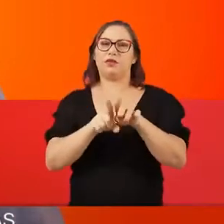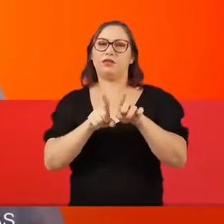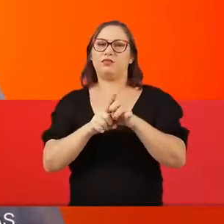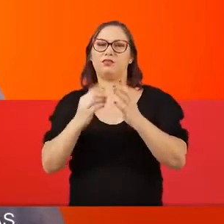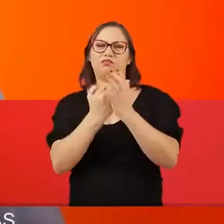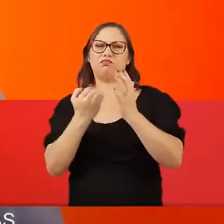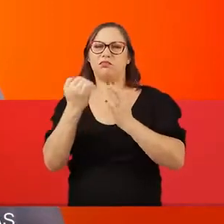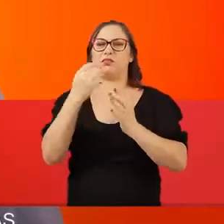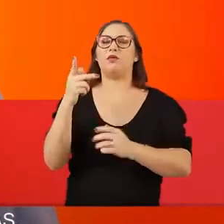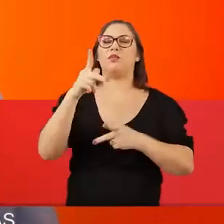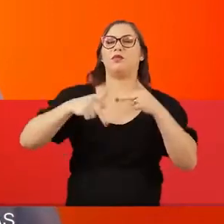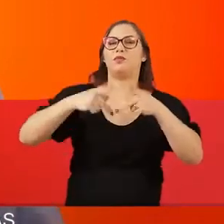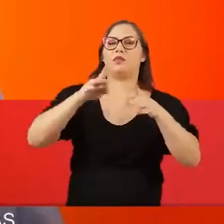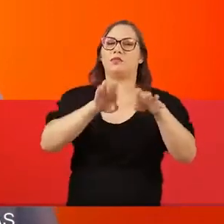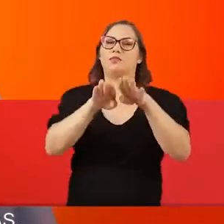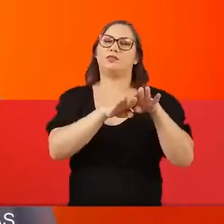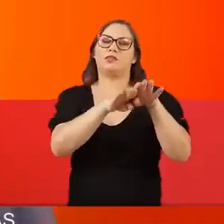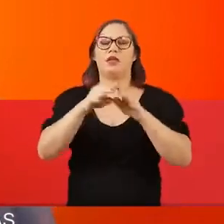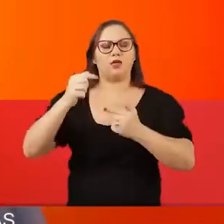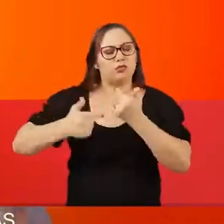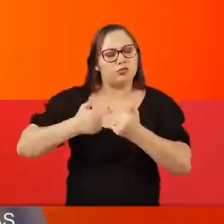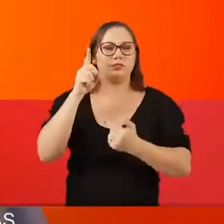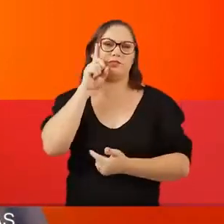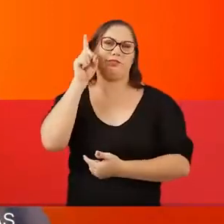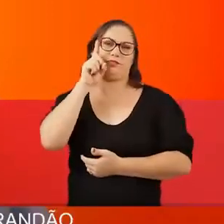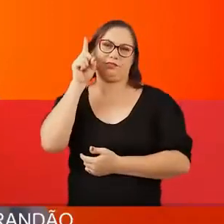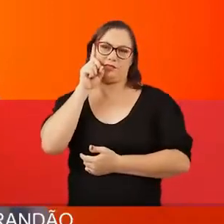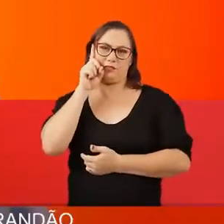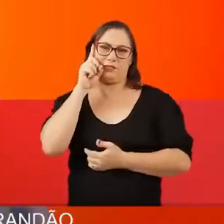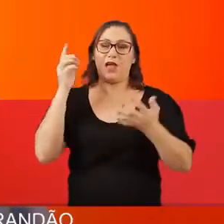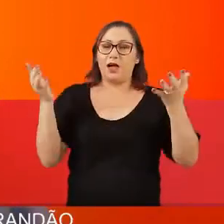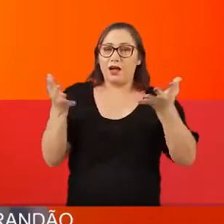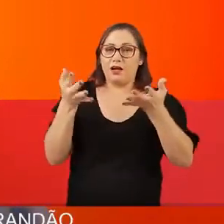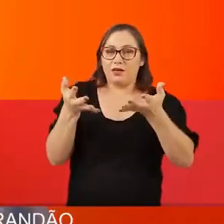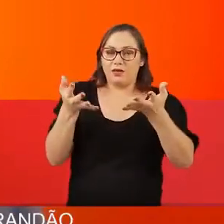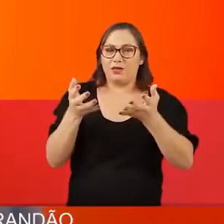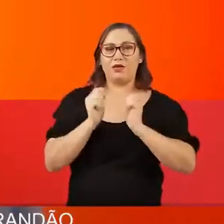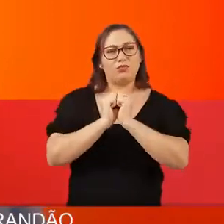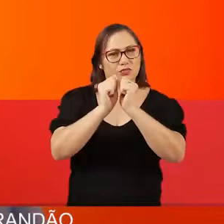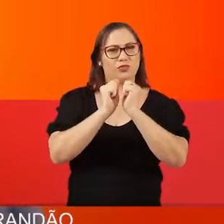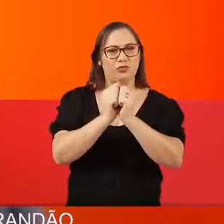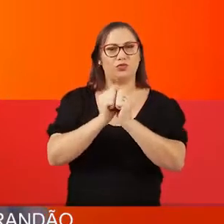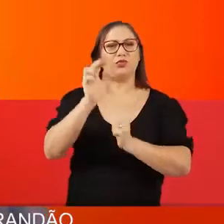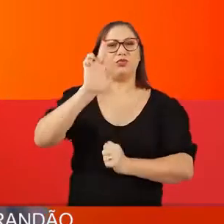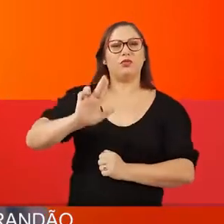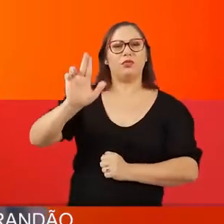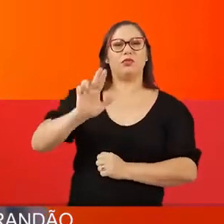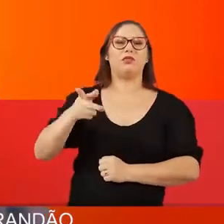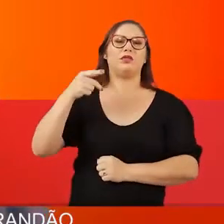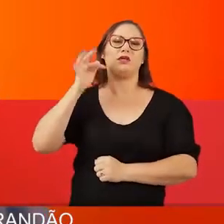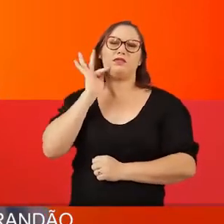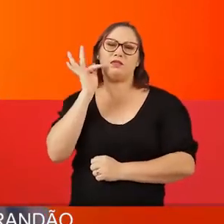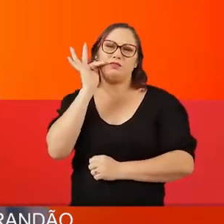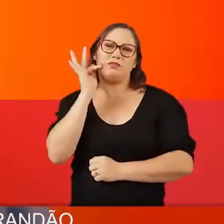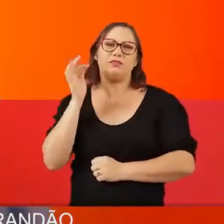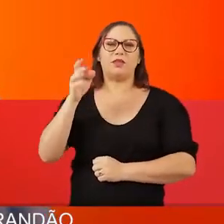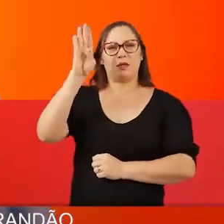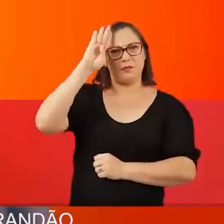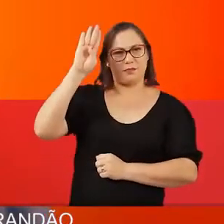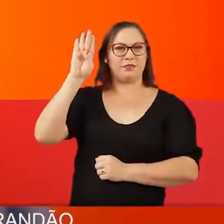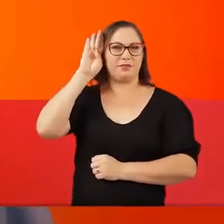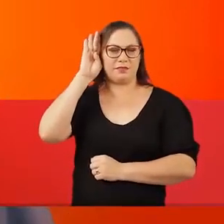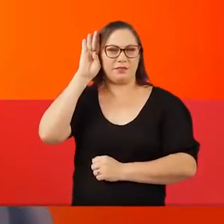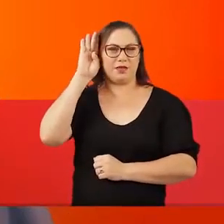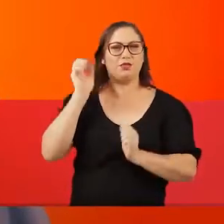por um país mais igual que luto todos os dias. Agora, vamos juntos com Lula, Flávio Dino